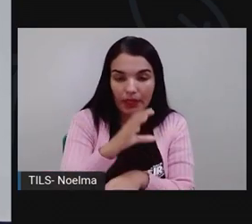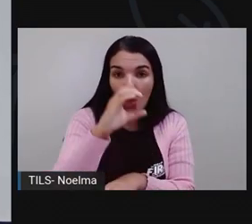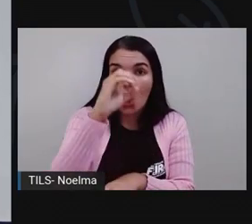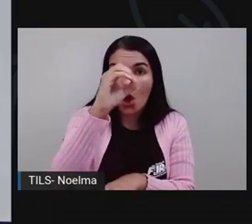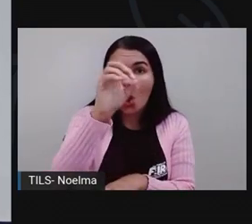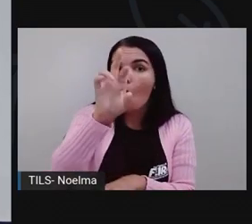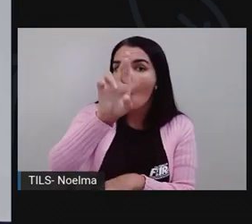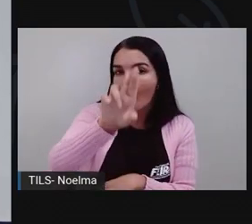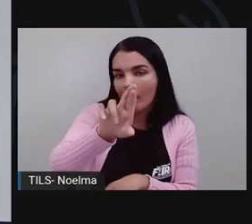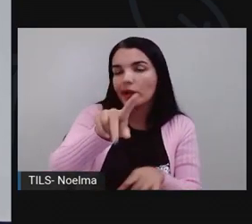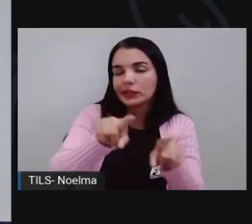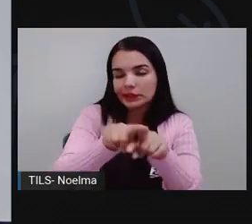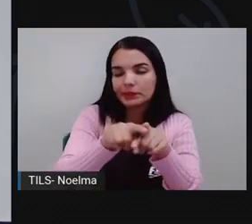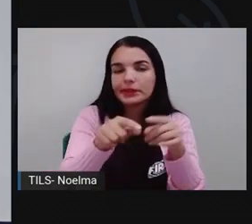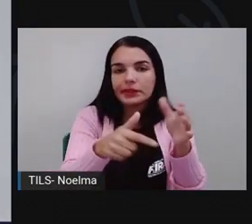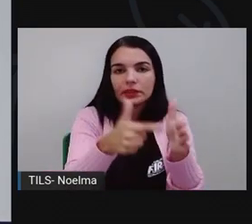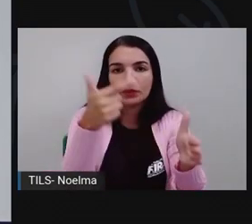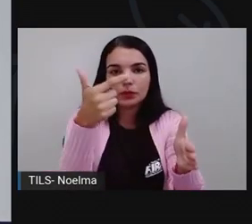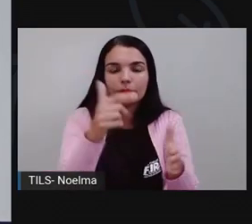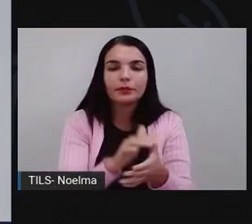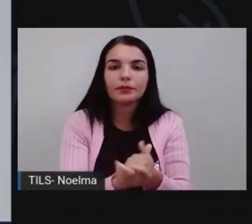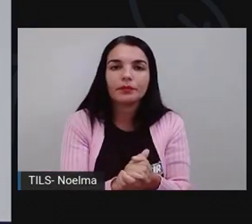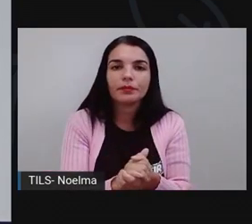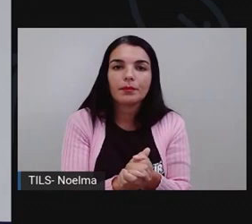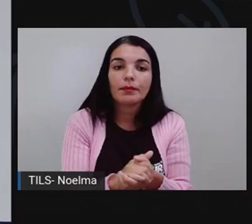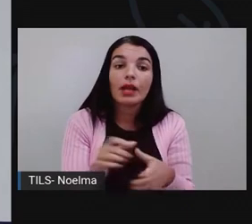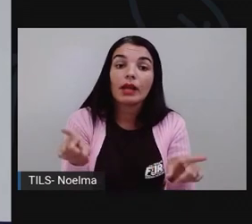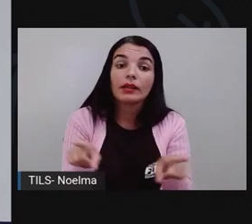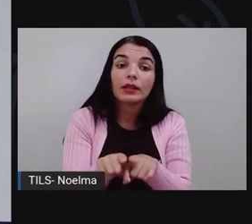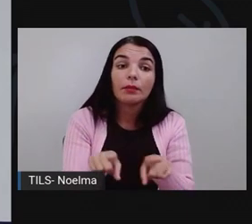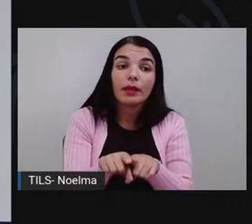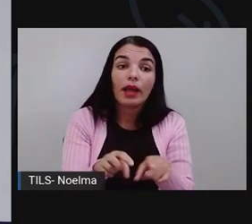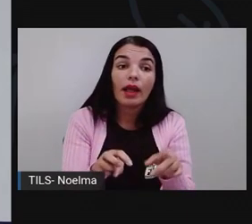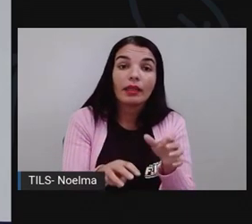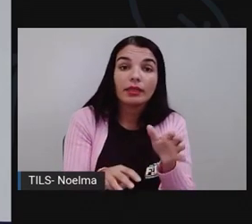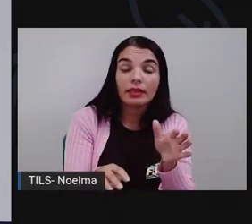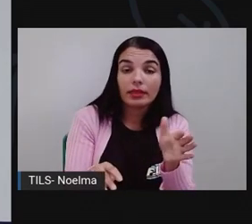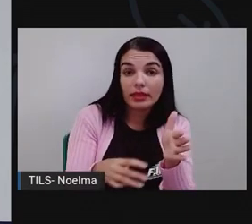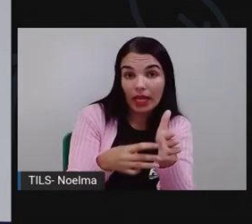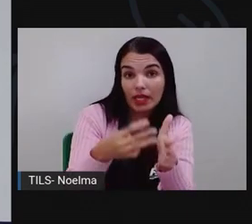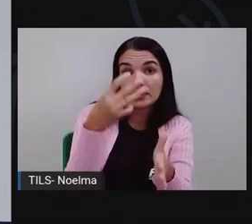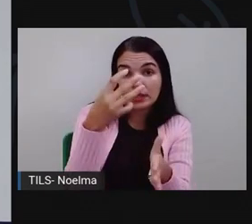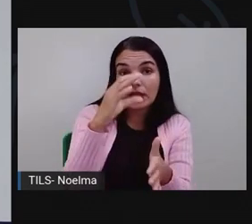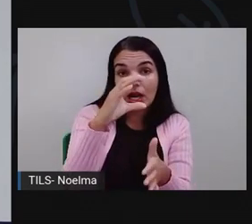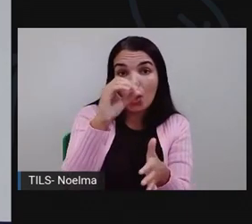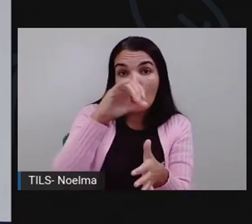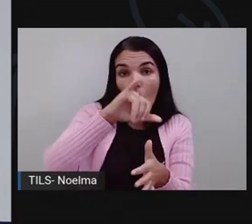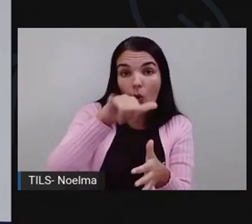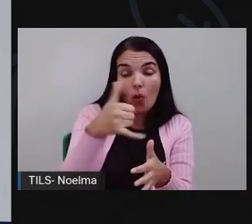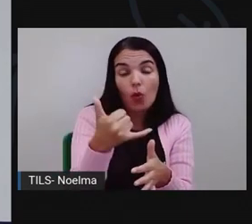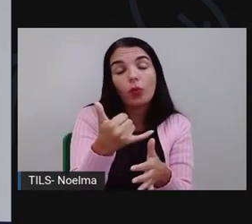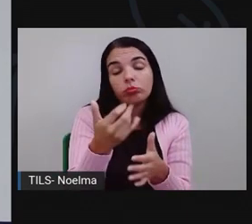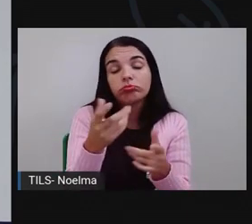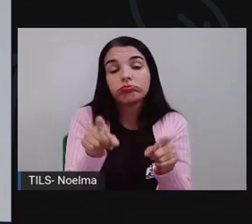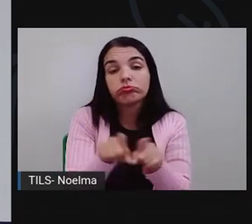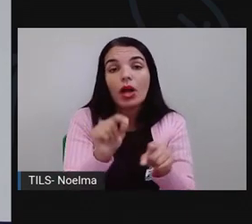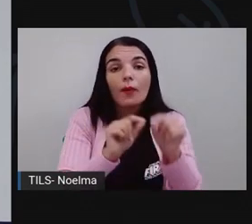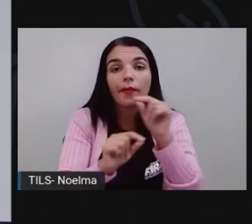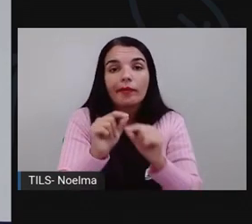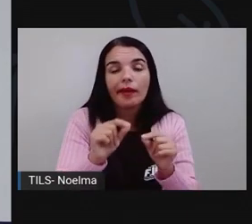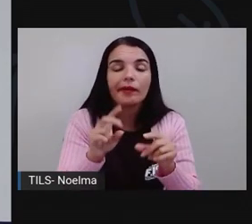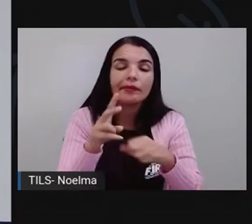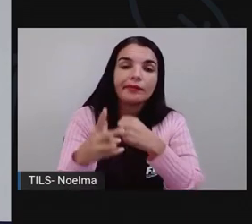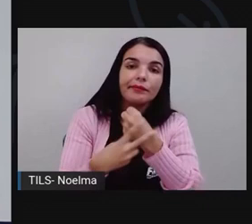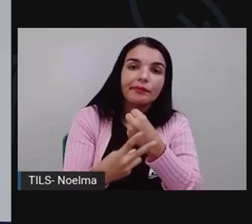faz parte também da segunda conjugação. E nós temos os verbos de terceira conjugação, que são aqueles